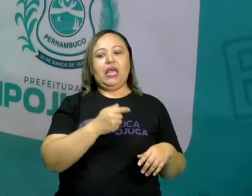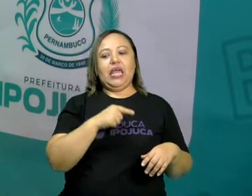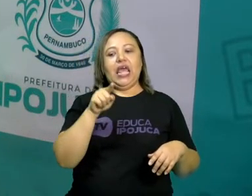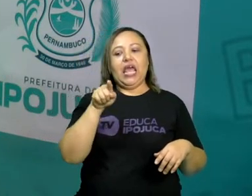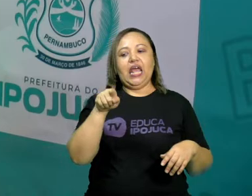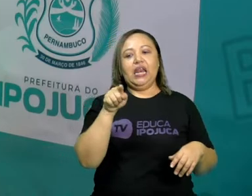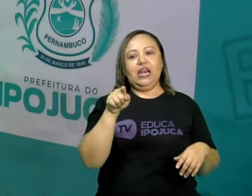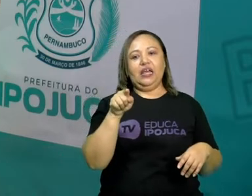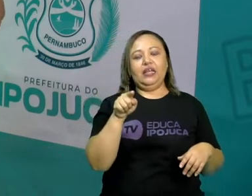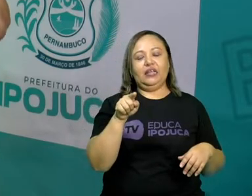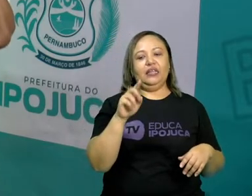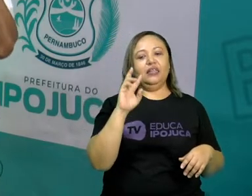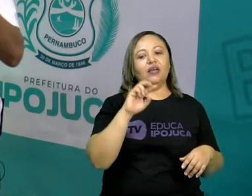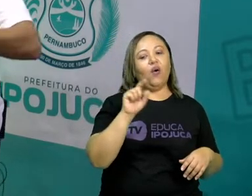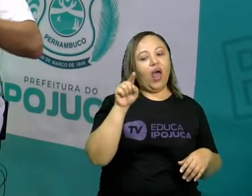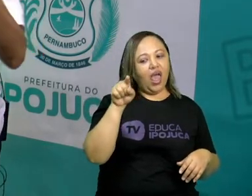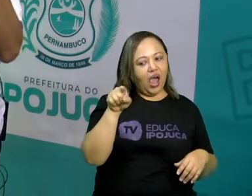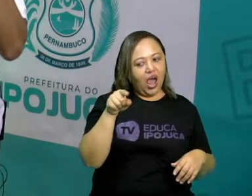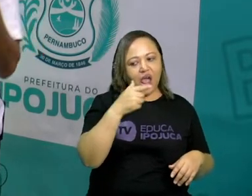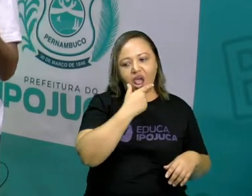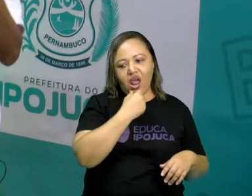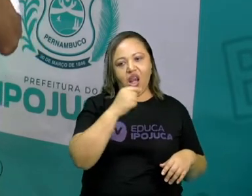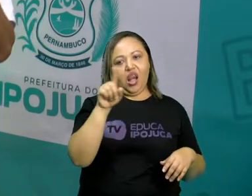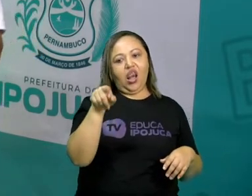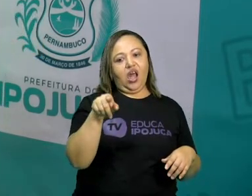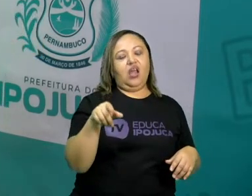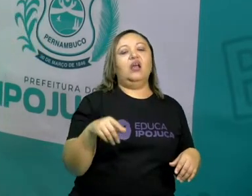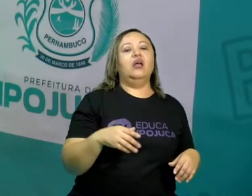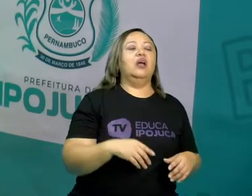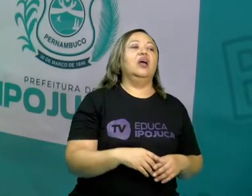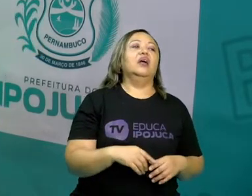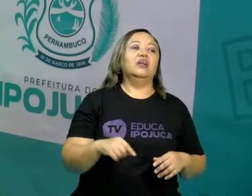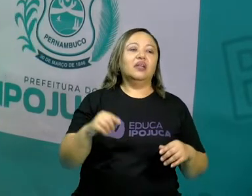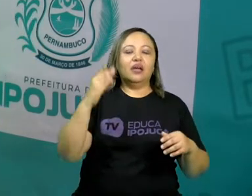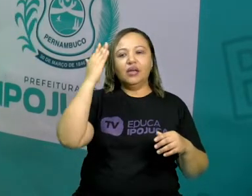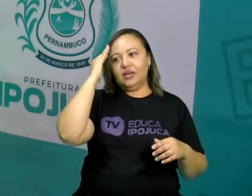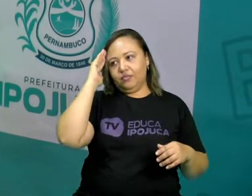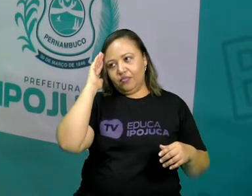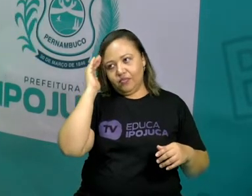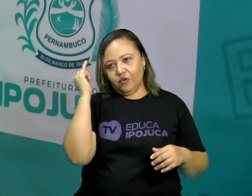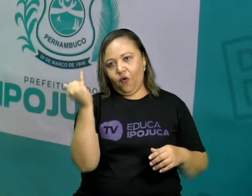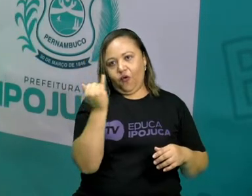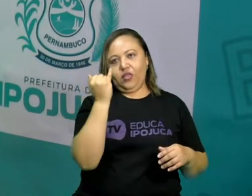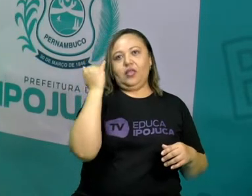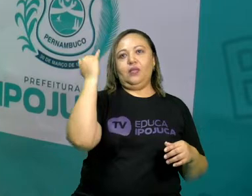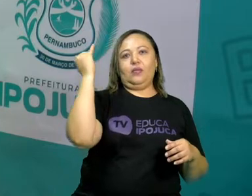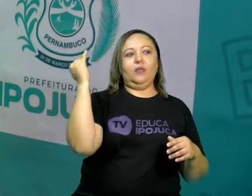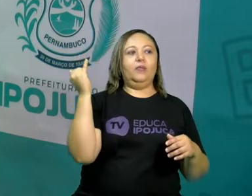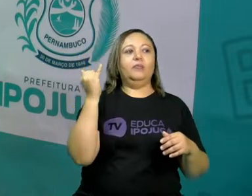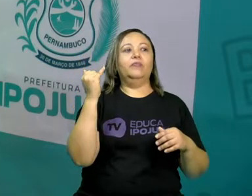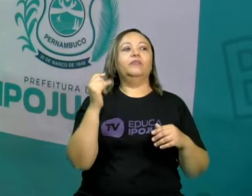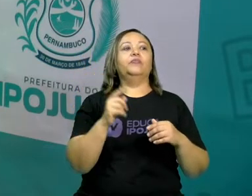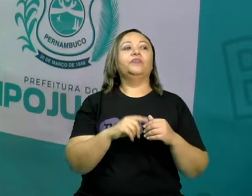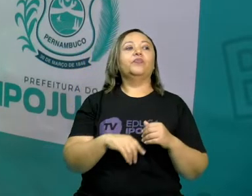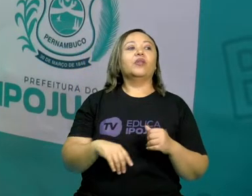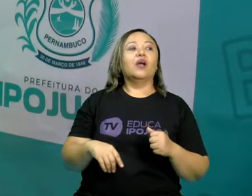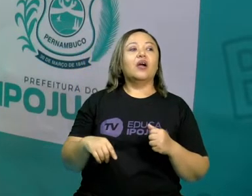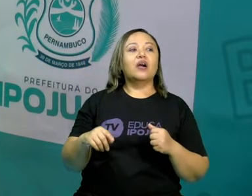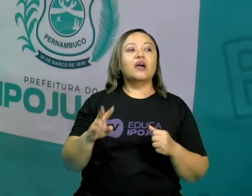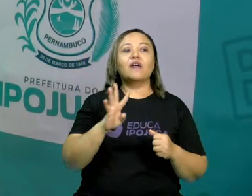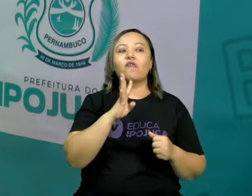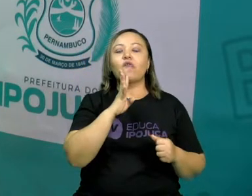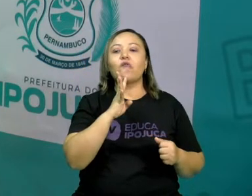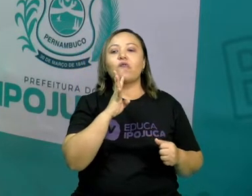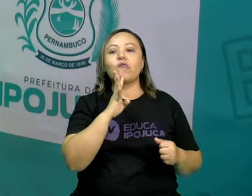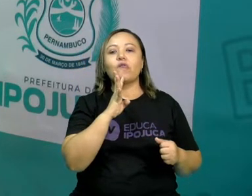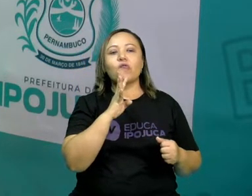volta na água. Então é importante a gente entender a usar. Por que? Como eu falei para vocês, quando